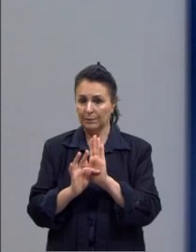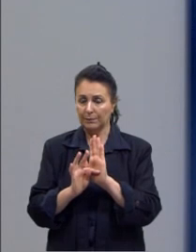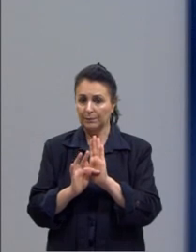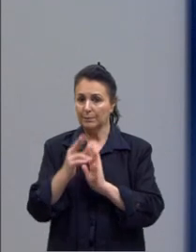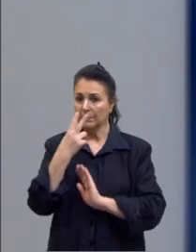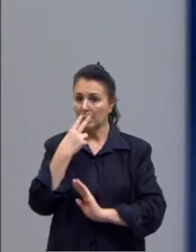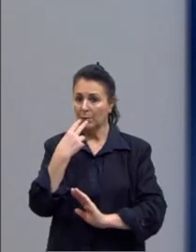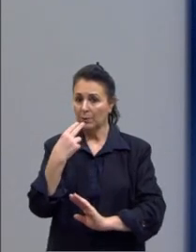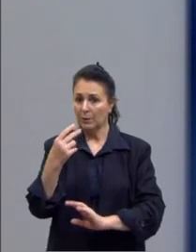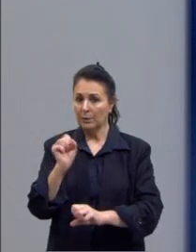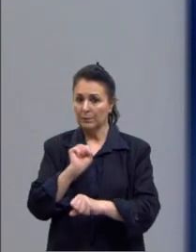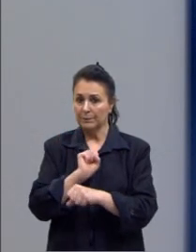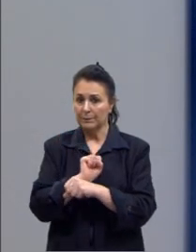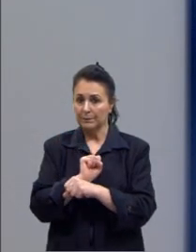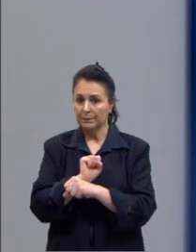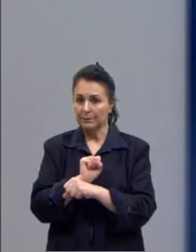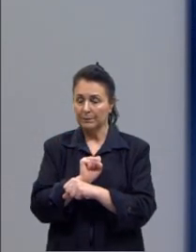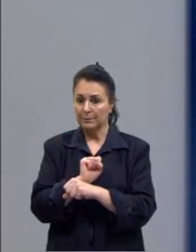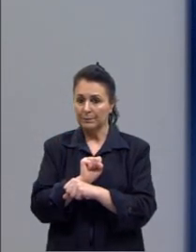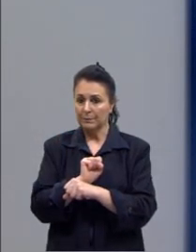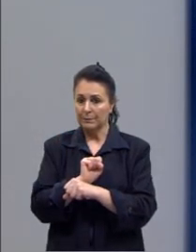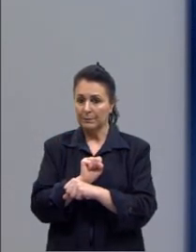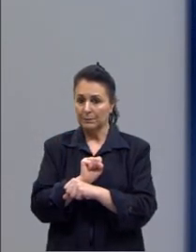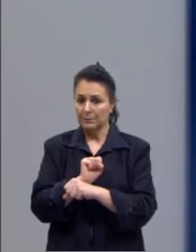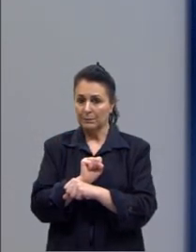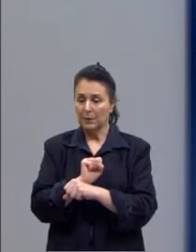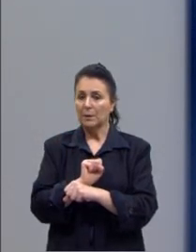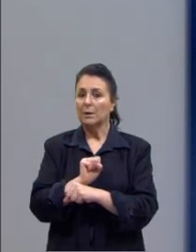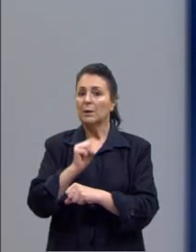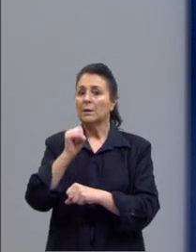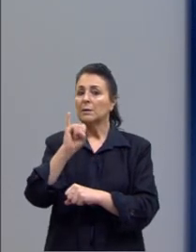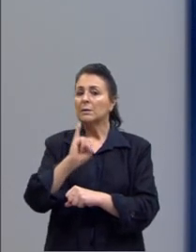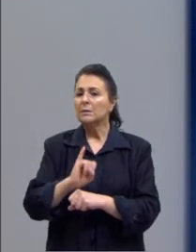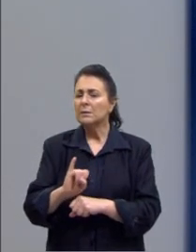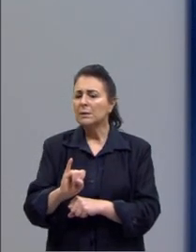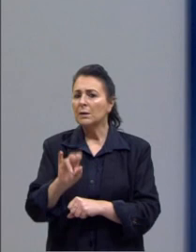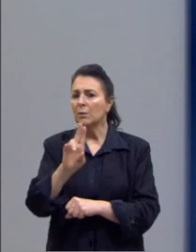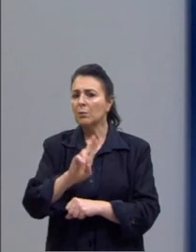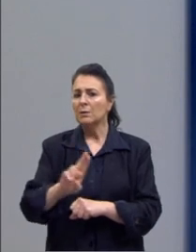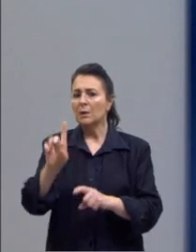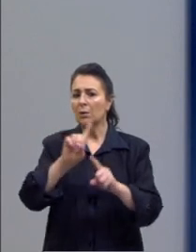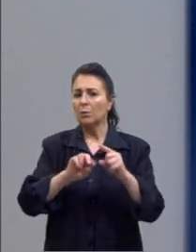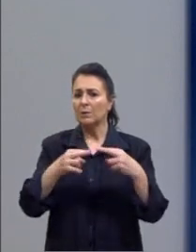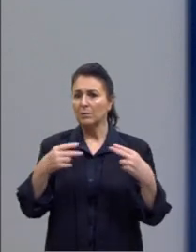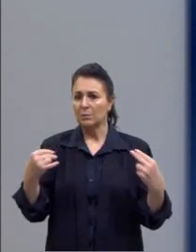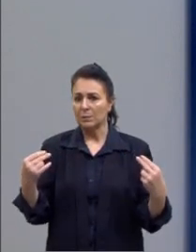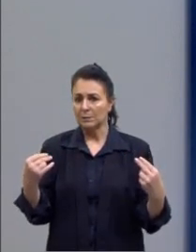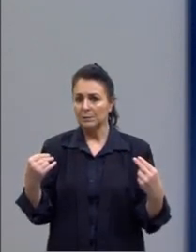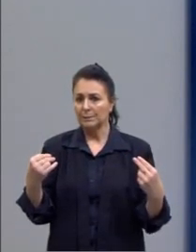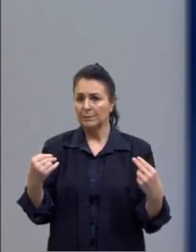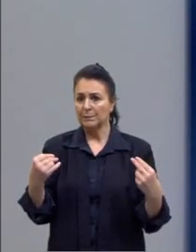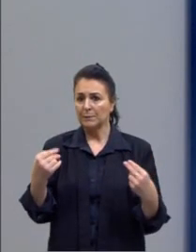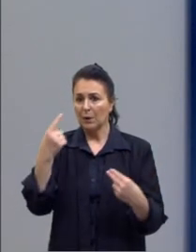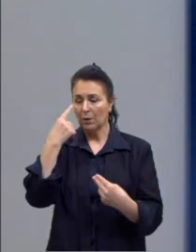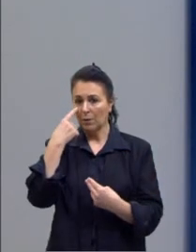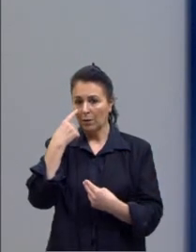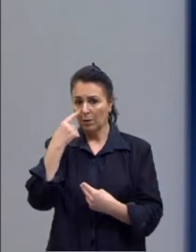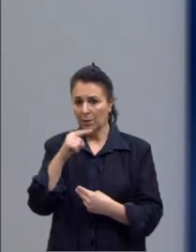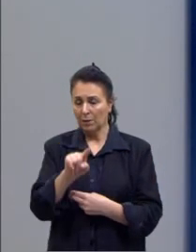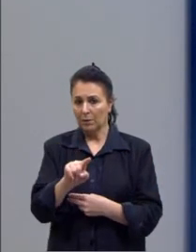we take just one of these things. Então, se nós pegarmos algumas dessas coisas, olha o if aqui, tá? Ó,